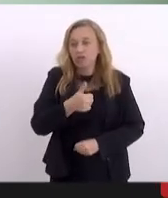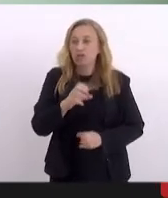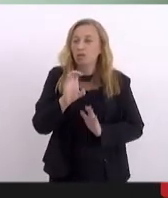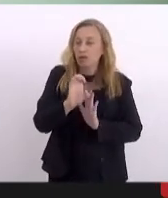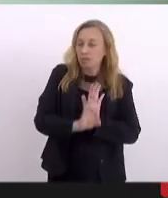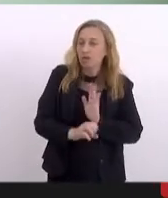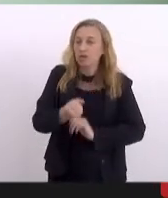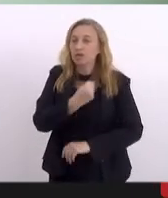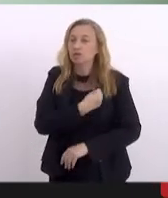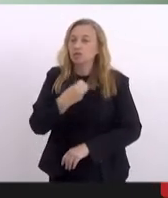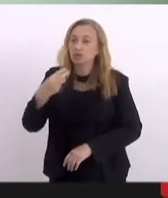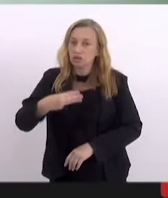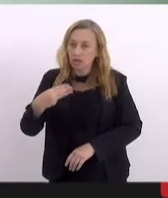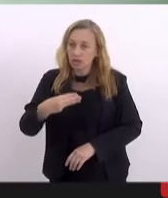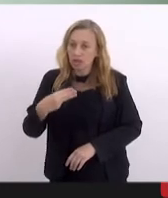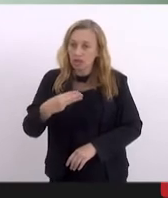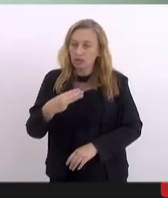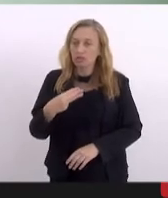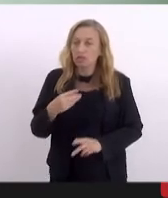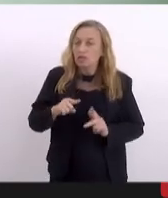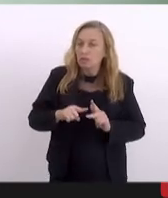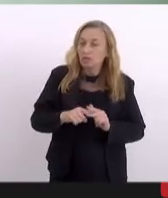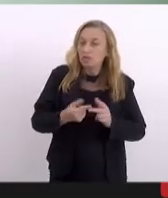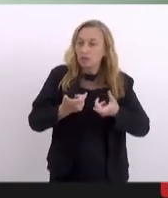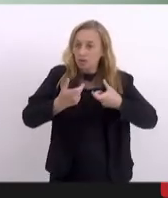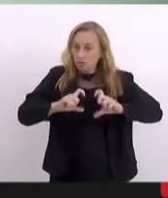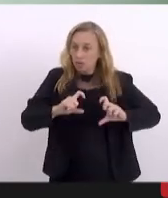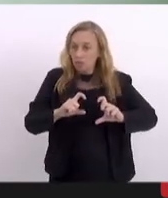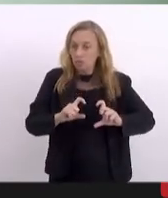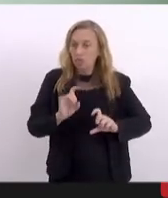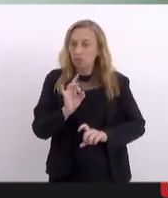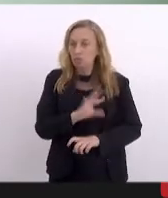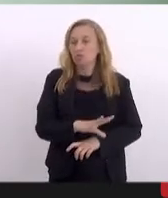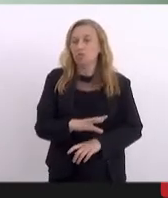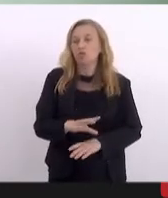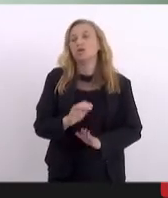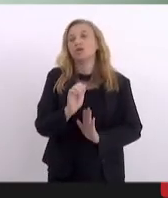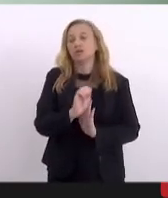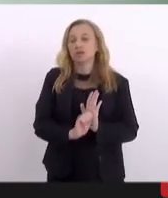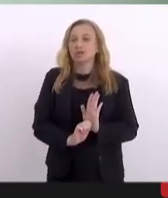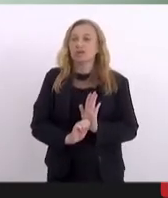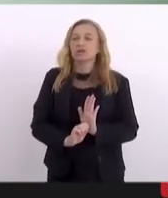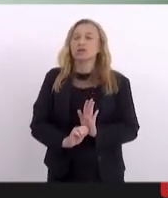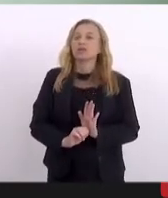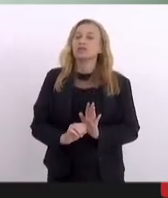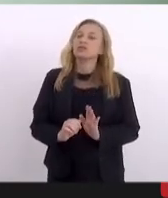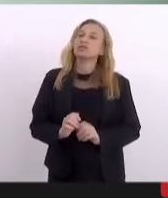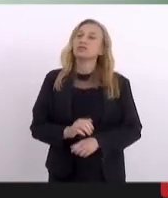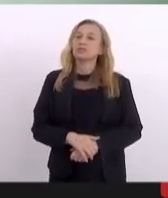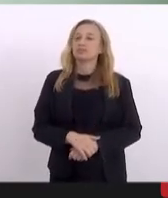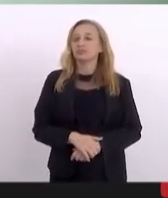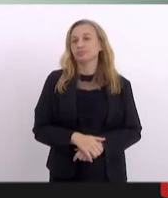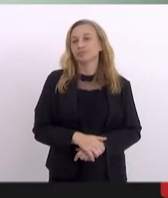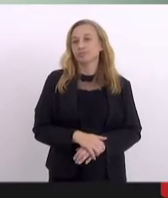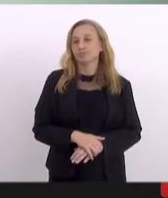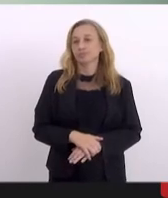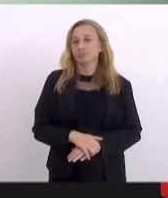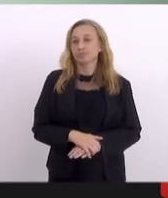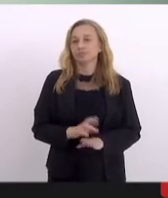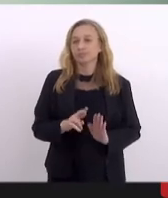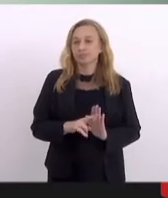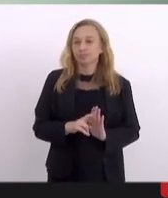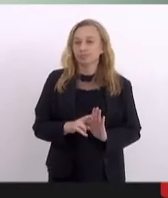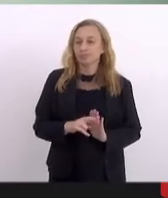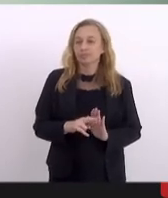Modifique-se o parágrafo único que passa a ter a seguinte redação. As diretrizes de que trata este